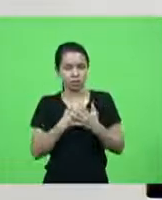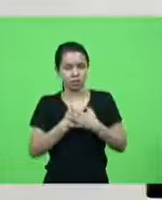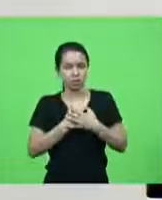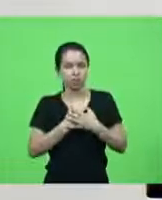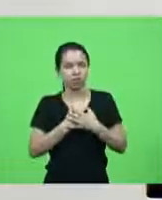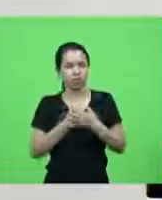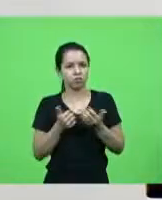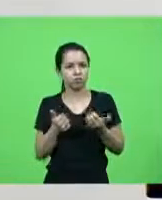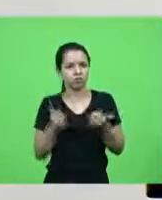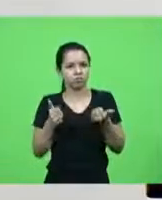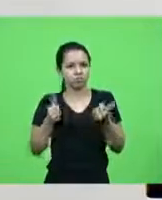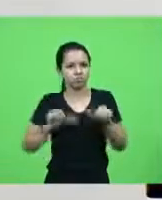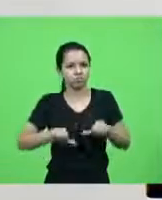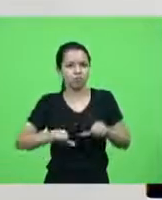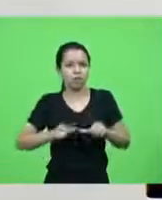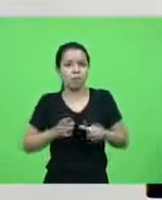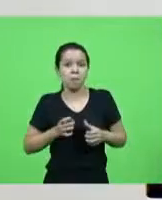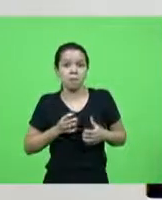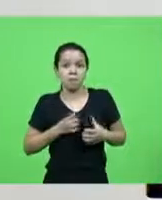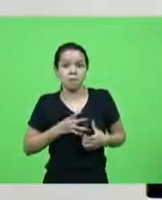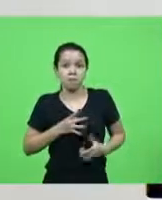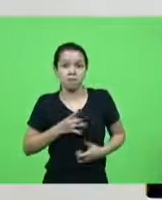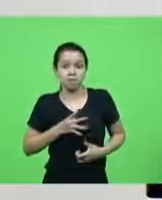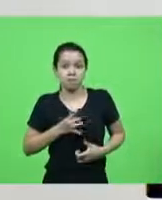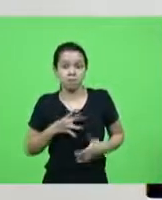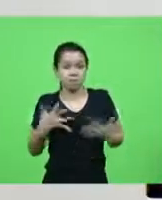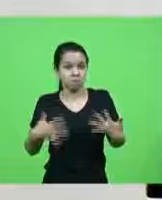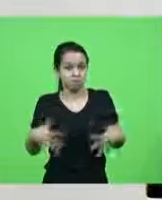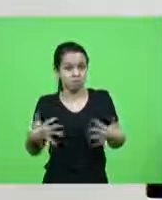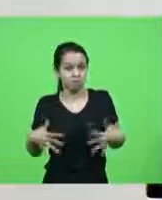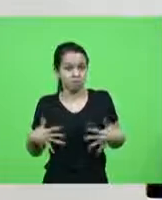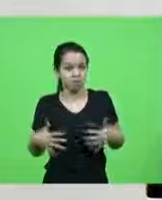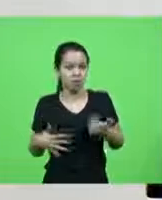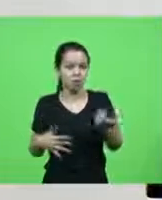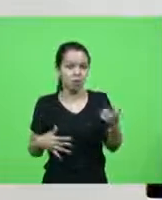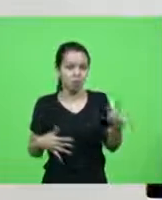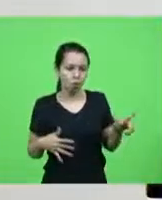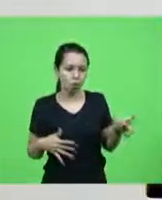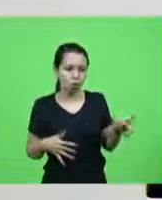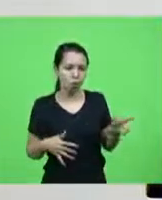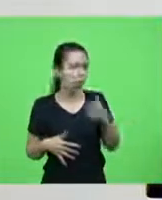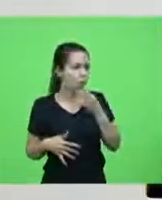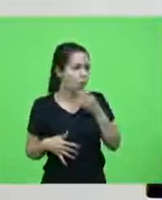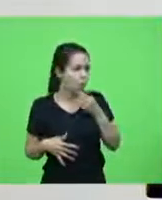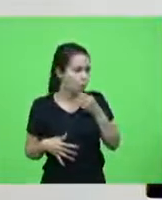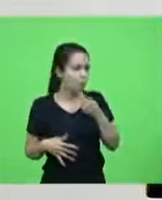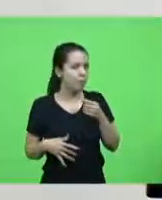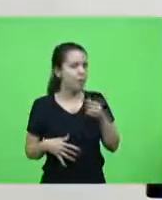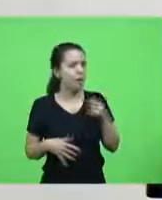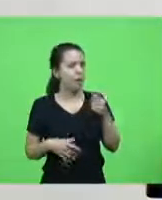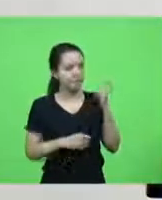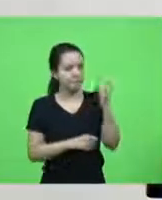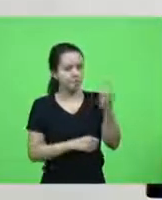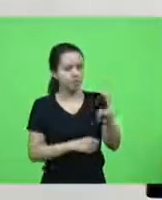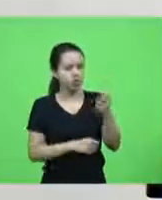deputado Berlanda apavorado o outro pescador mais antigo calmo foi tirando a água que estava entrando dentro da